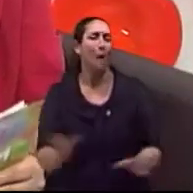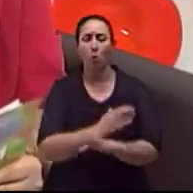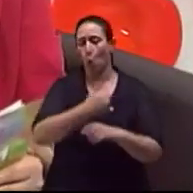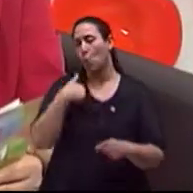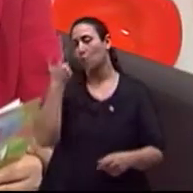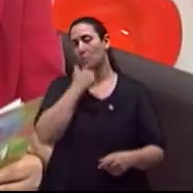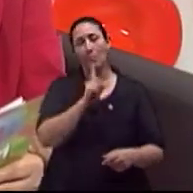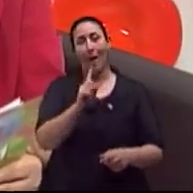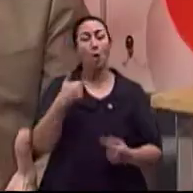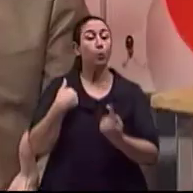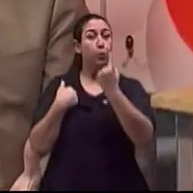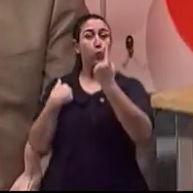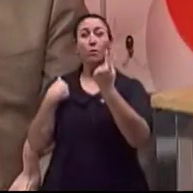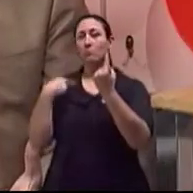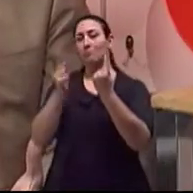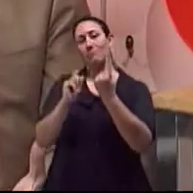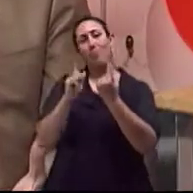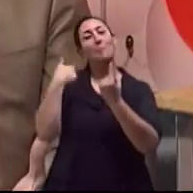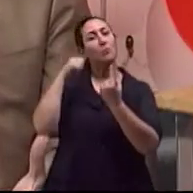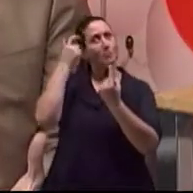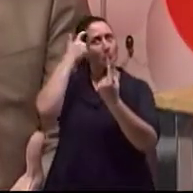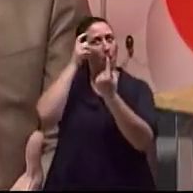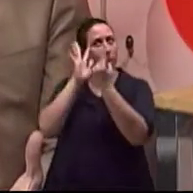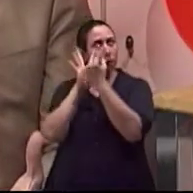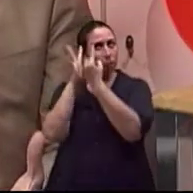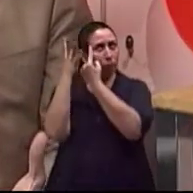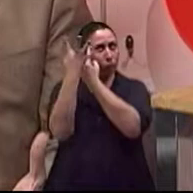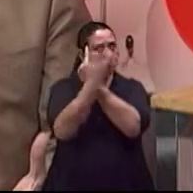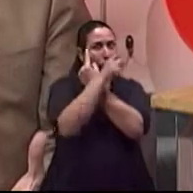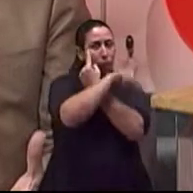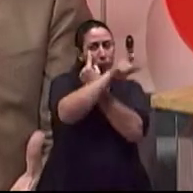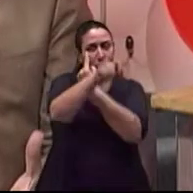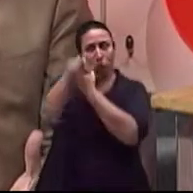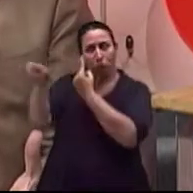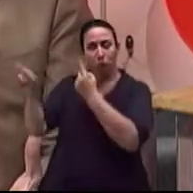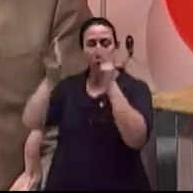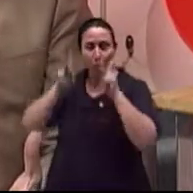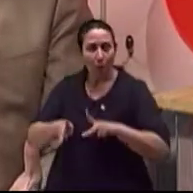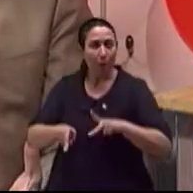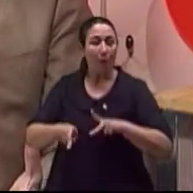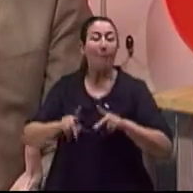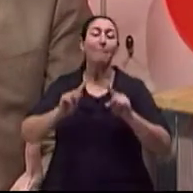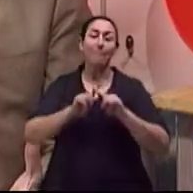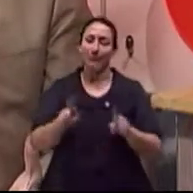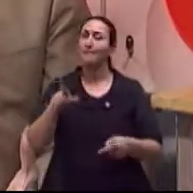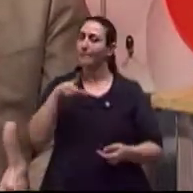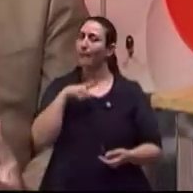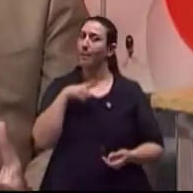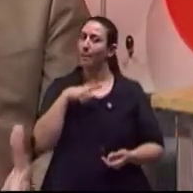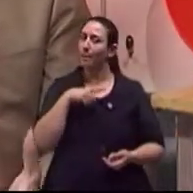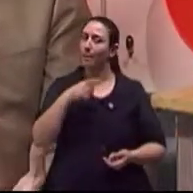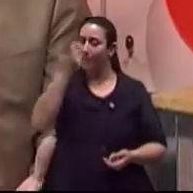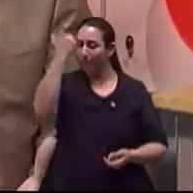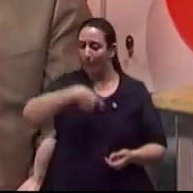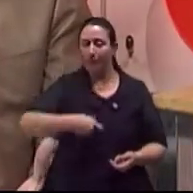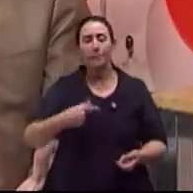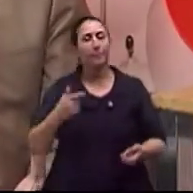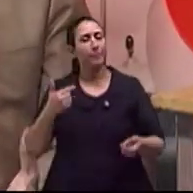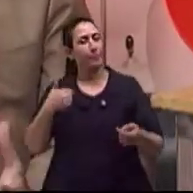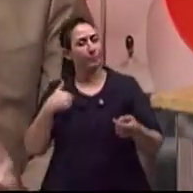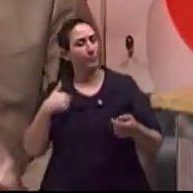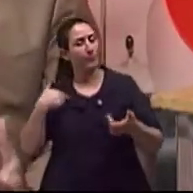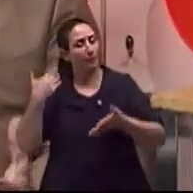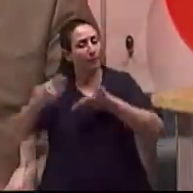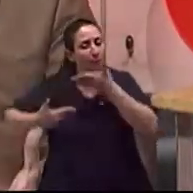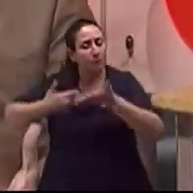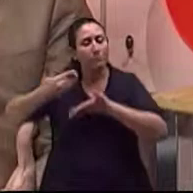em grupo? Exato E também não existe uma predestinação completa Existem algumas tendências E essas tendências podem ser acessadas